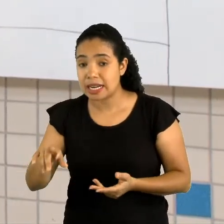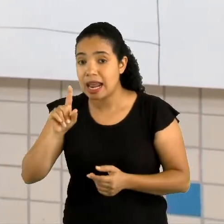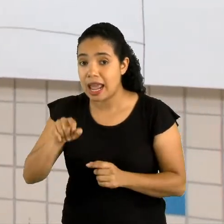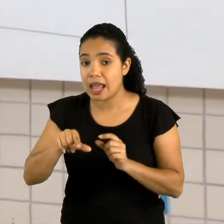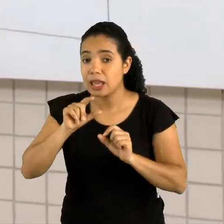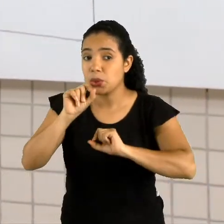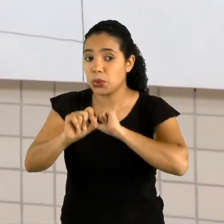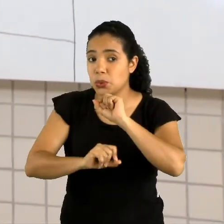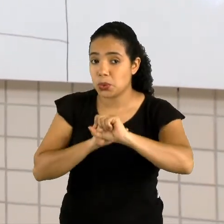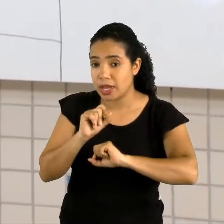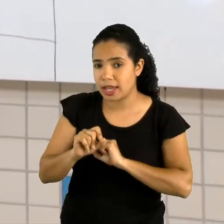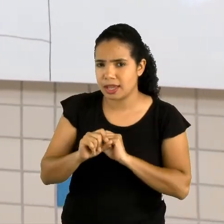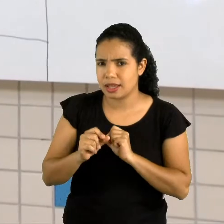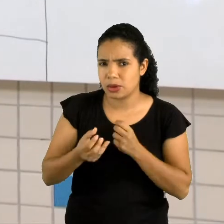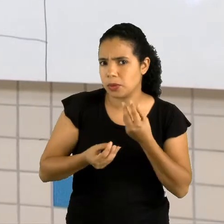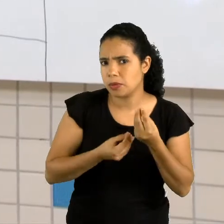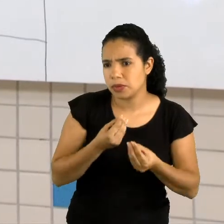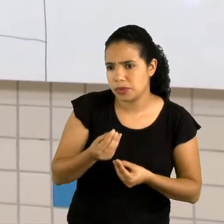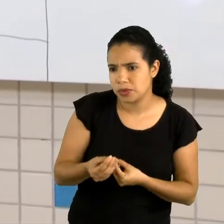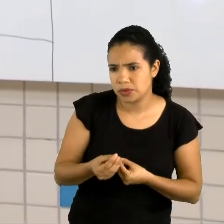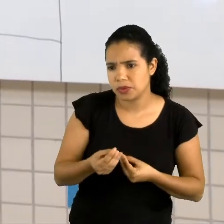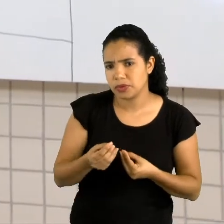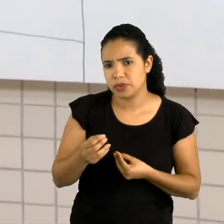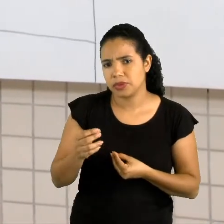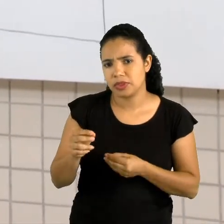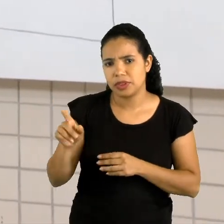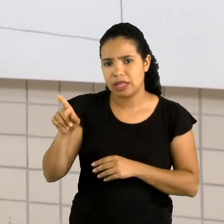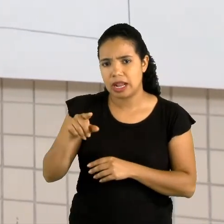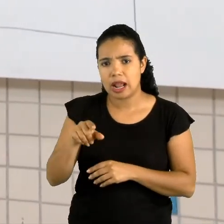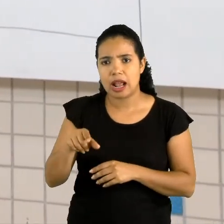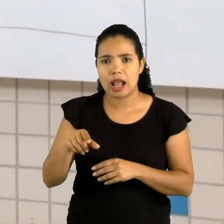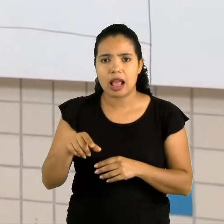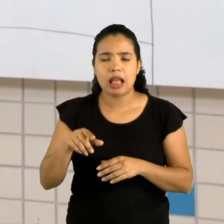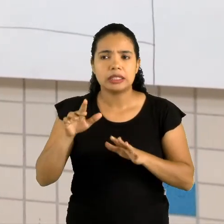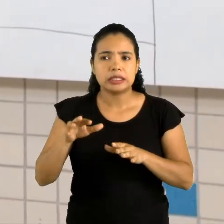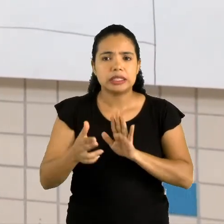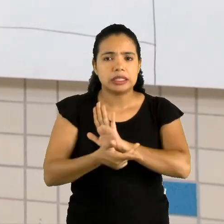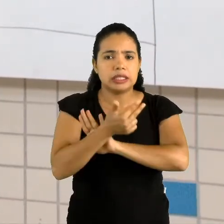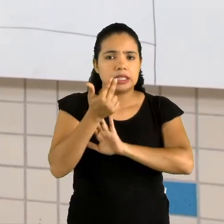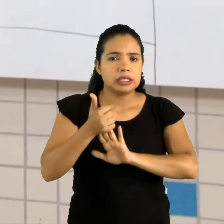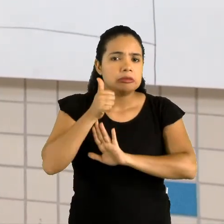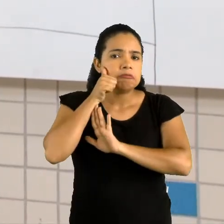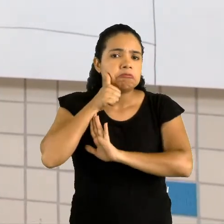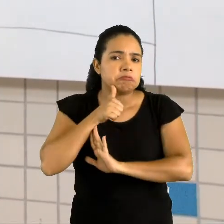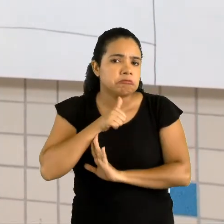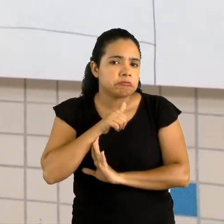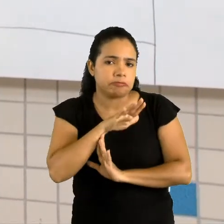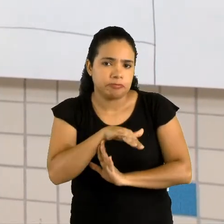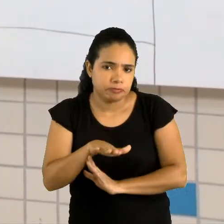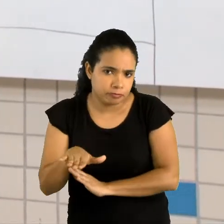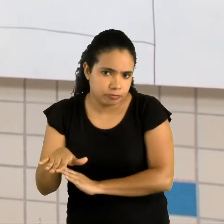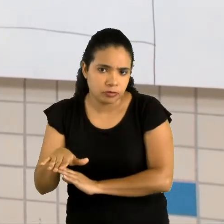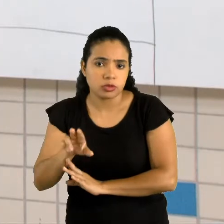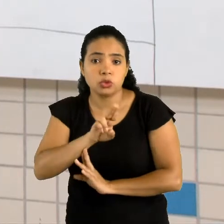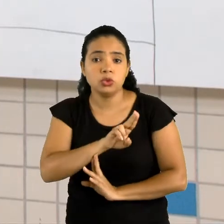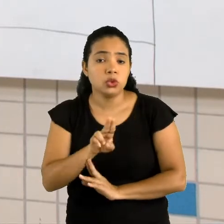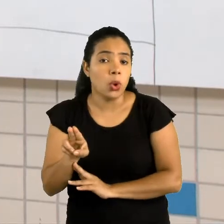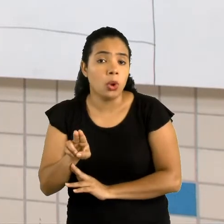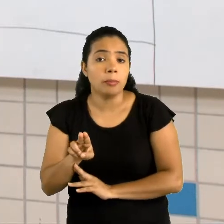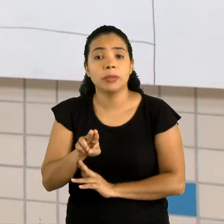Comum. Lá no desenho tinha uma menina, mas a menina, ela tinha um nome. Ela tem um nome. Mariana.